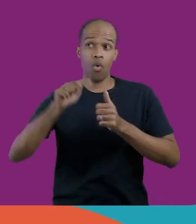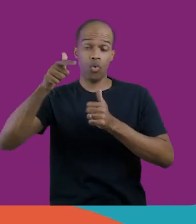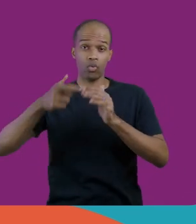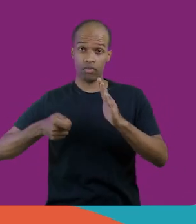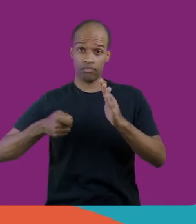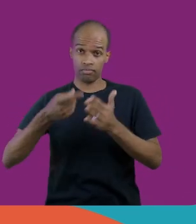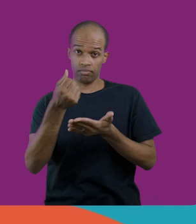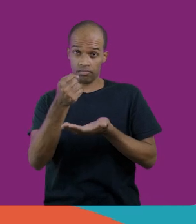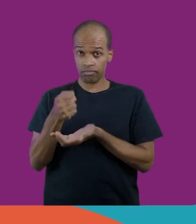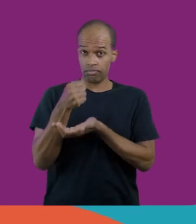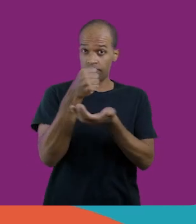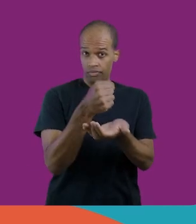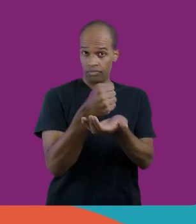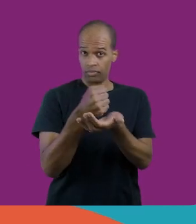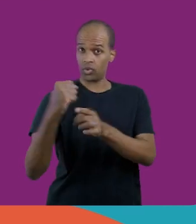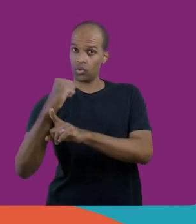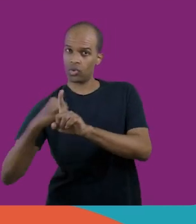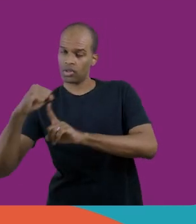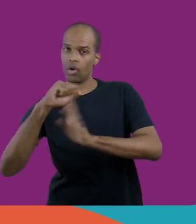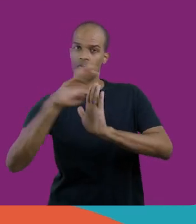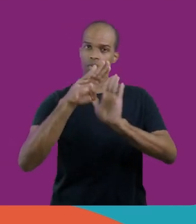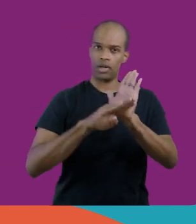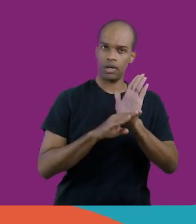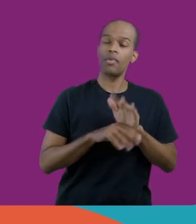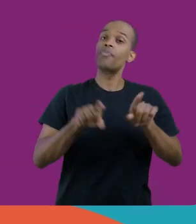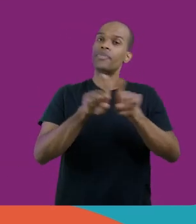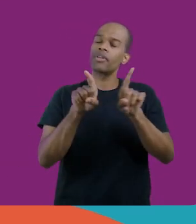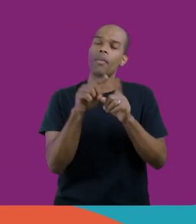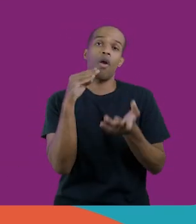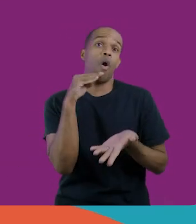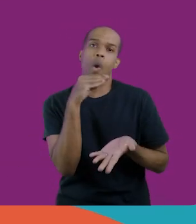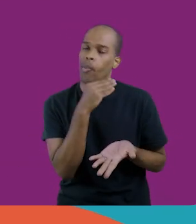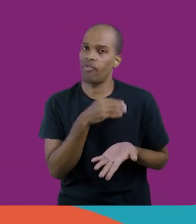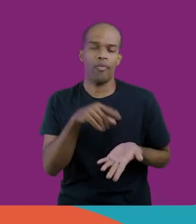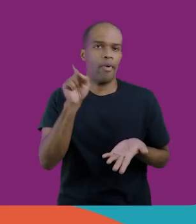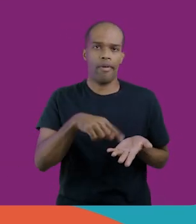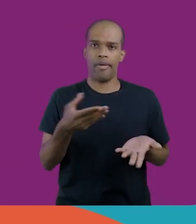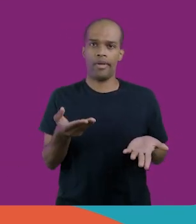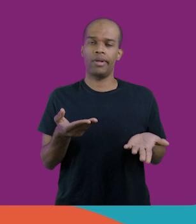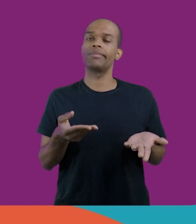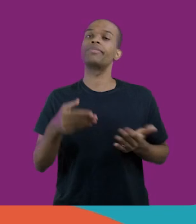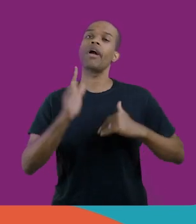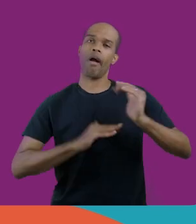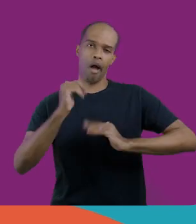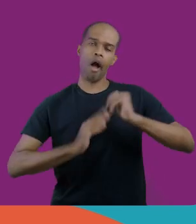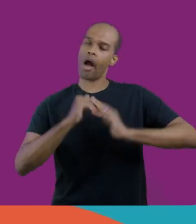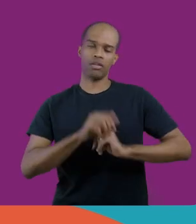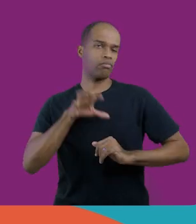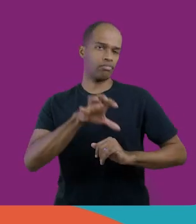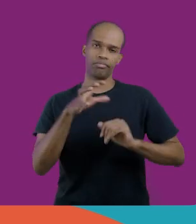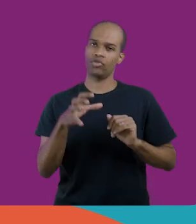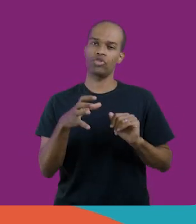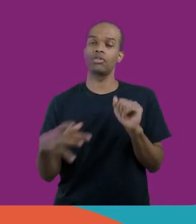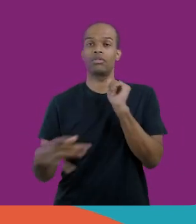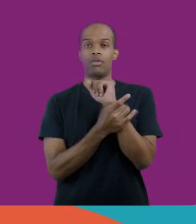outros investimentos do braço social do programa e também, por óbvio, as ações propriamente